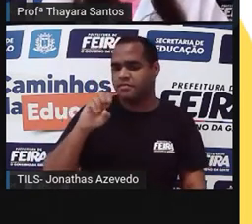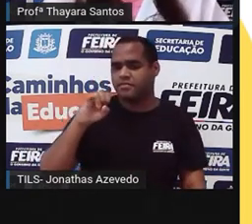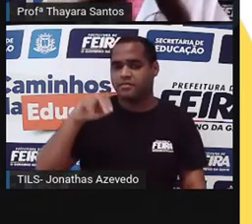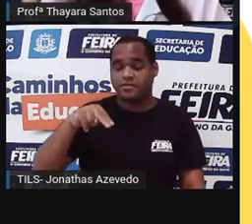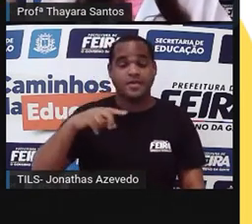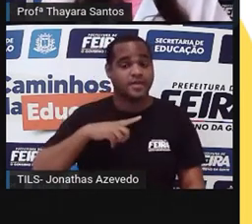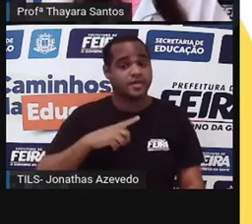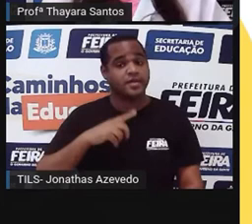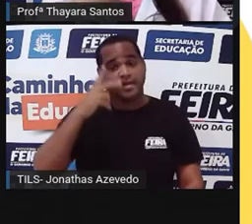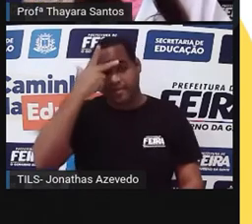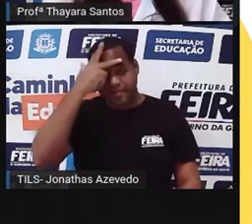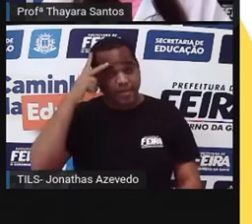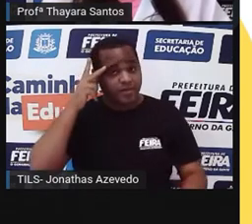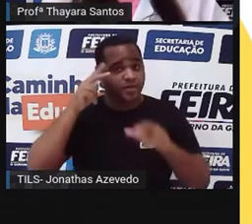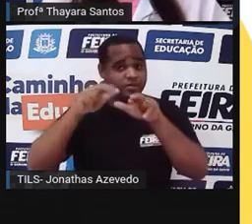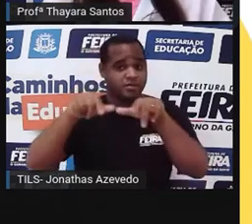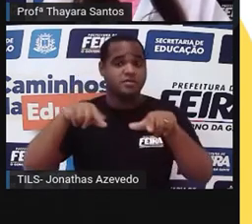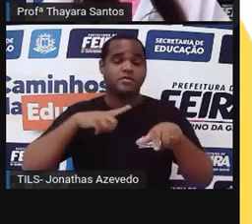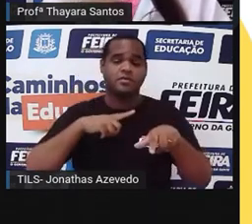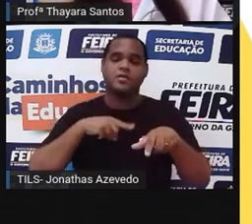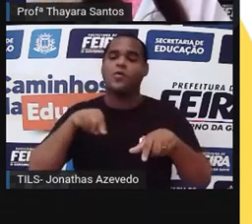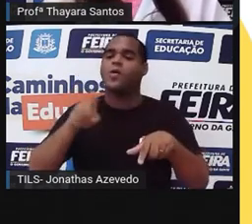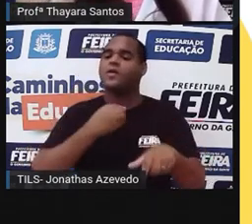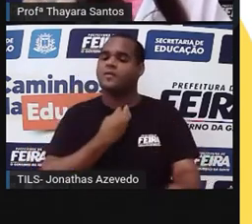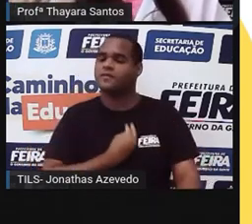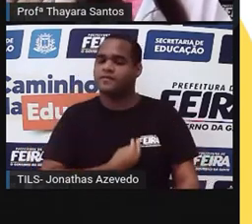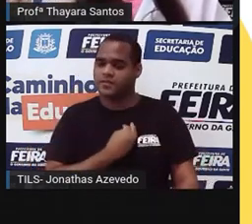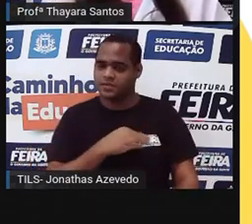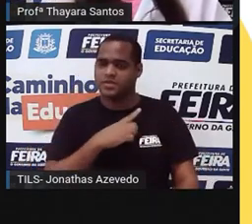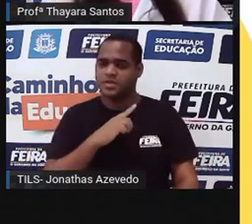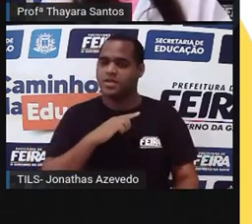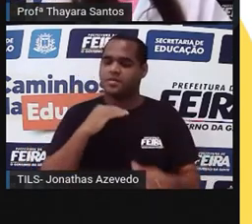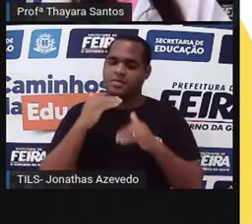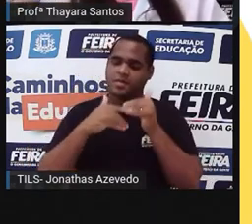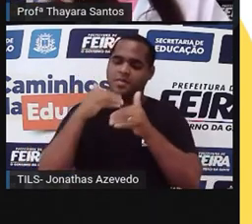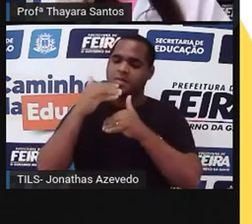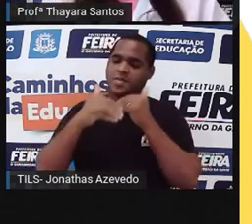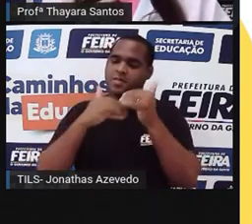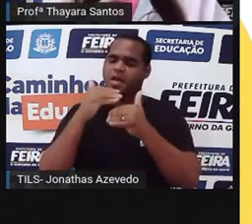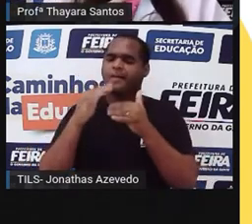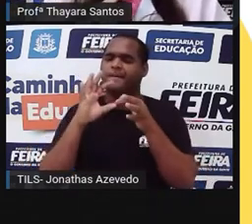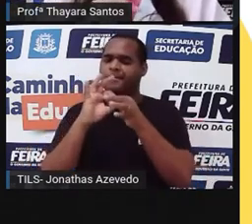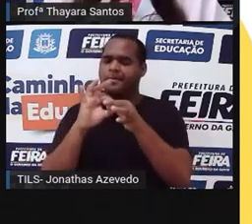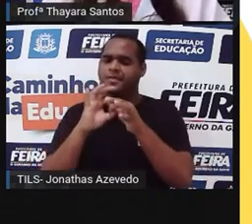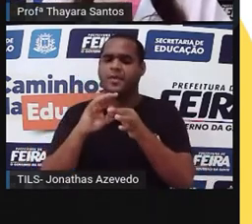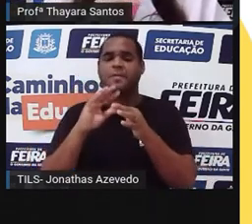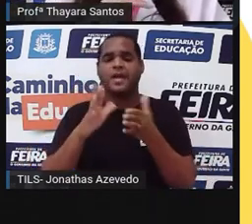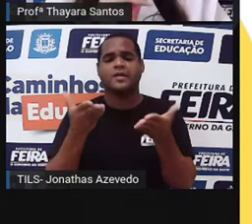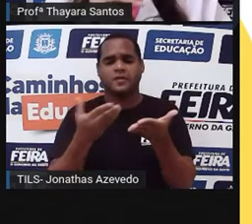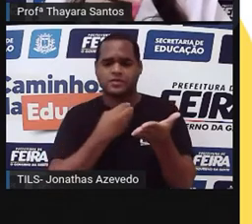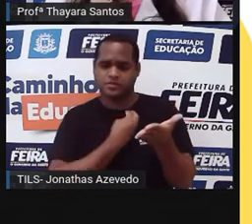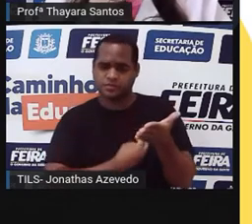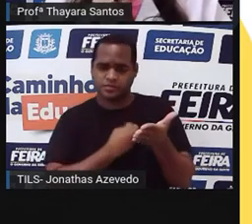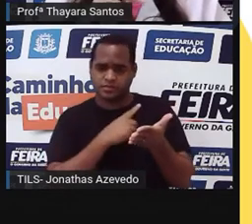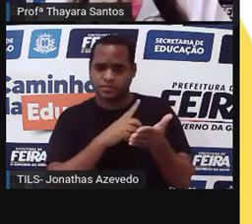humanos, como todos os outros seres vivos, vivem em constante evolução, mas em nenhum momento ele falou que o homem